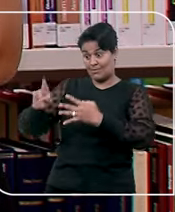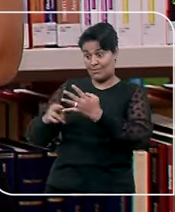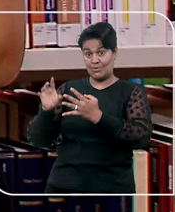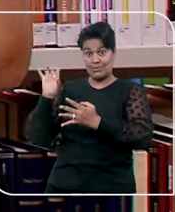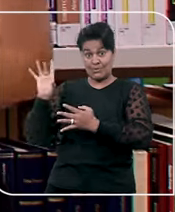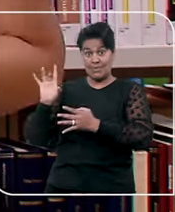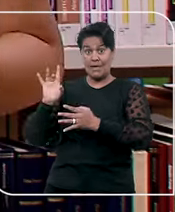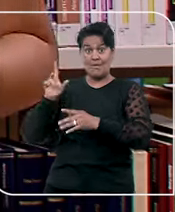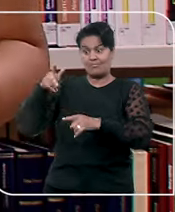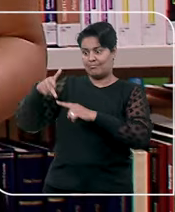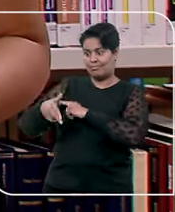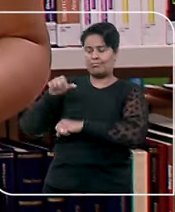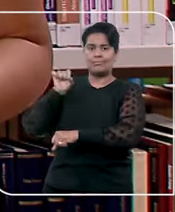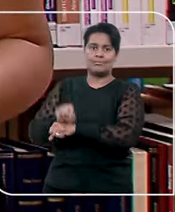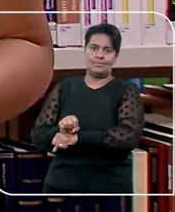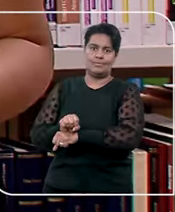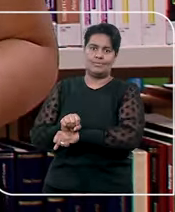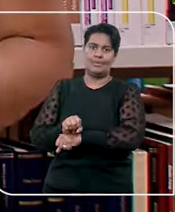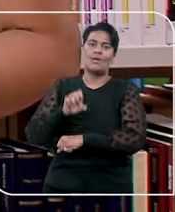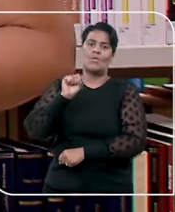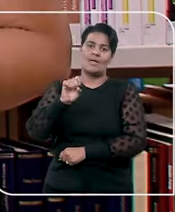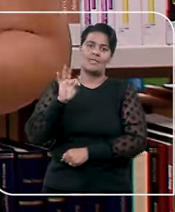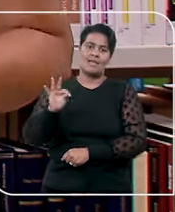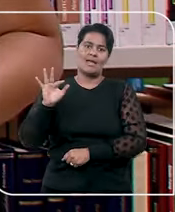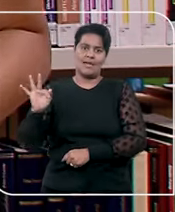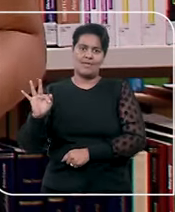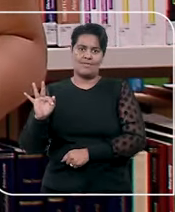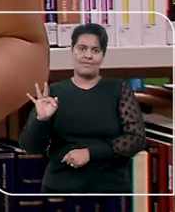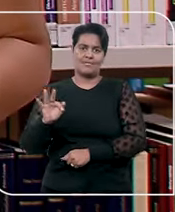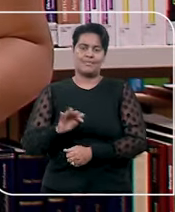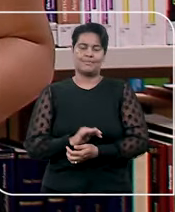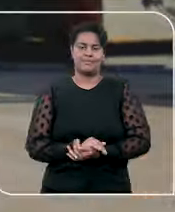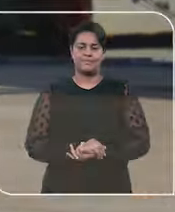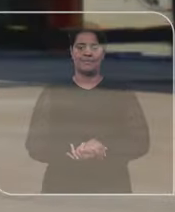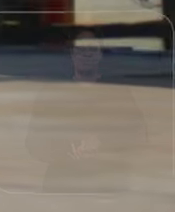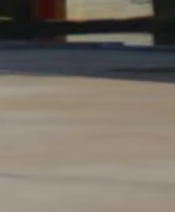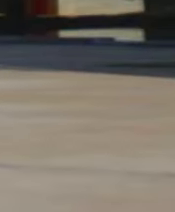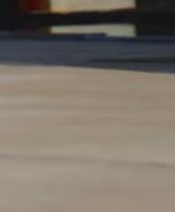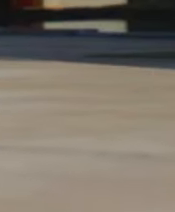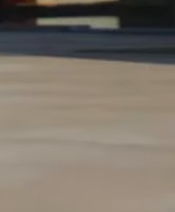extraordinário no Supremo Tribunal Federal, por qualquer das partes.